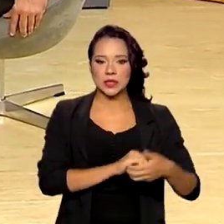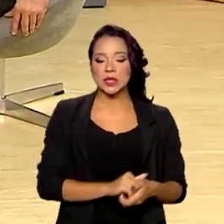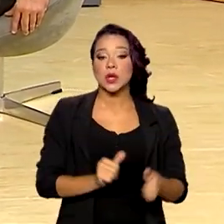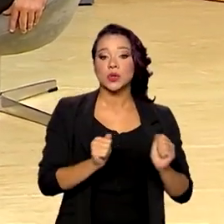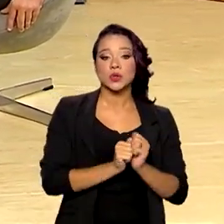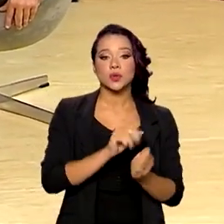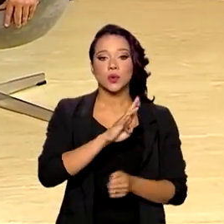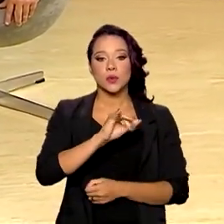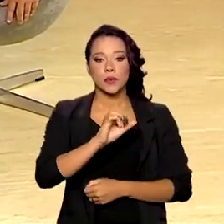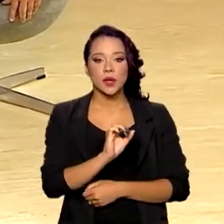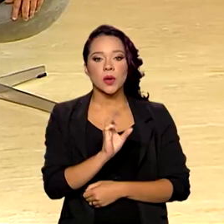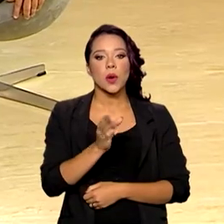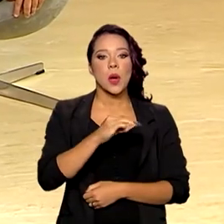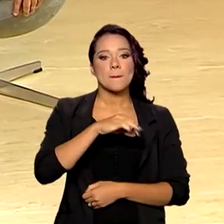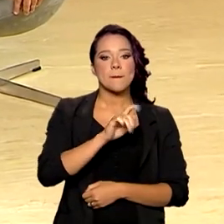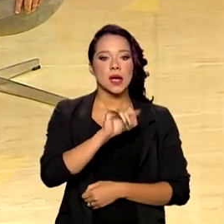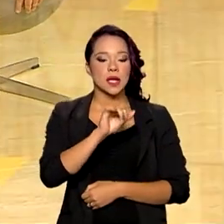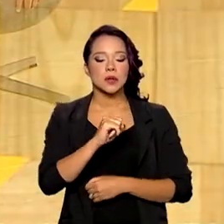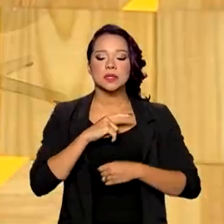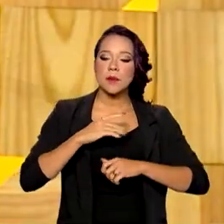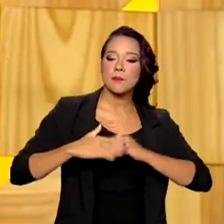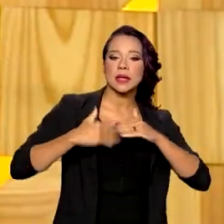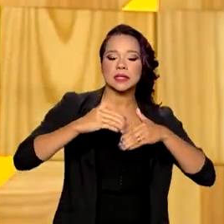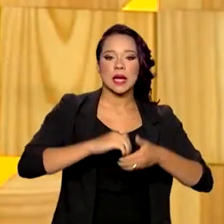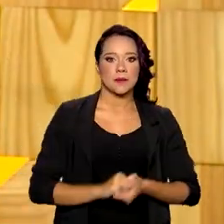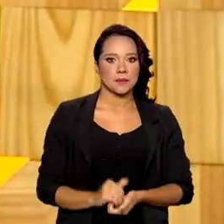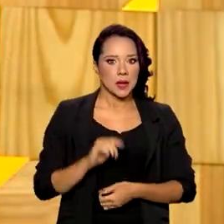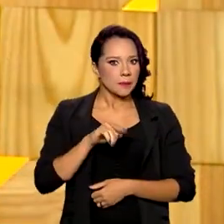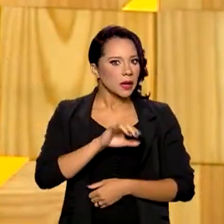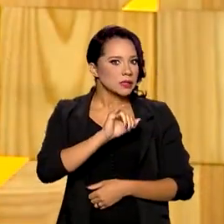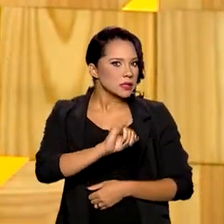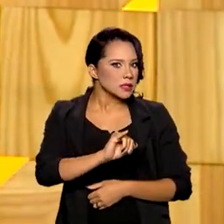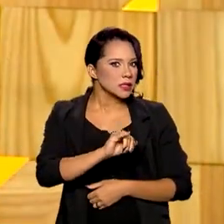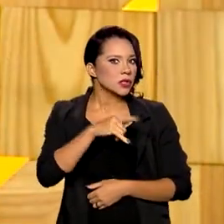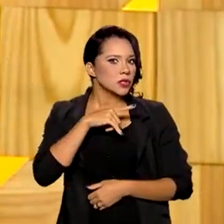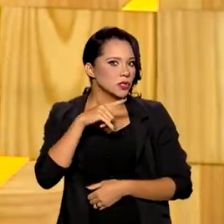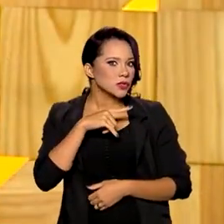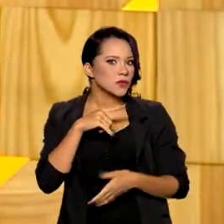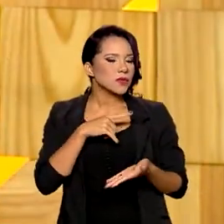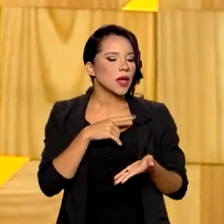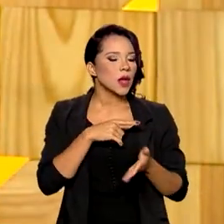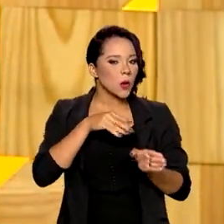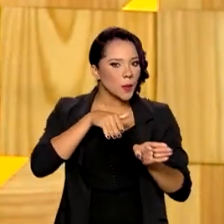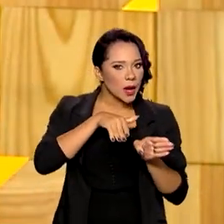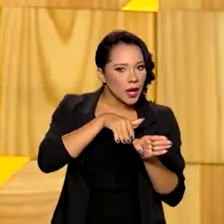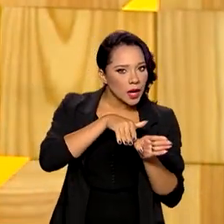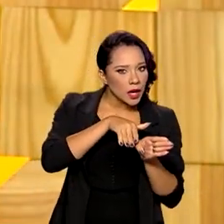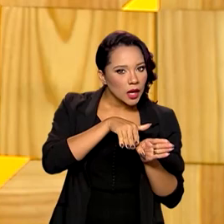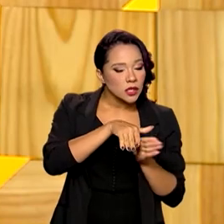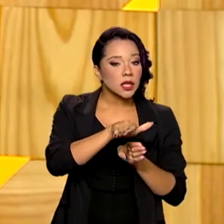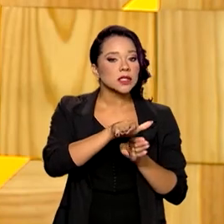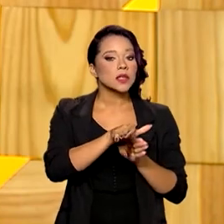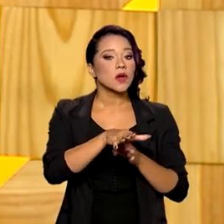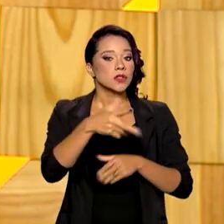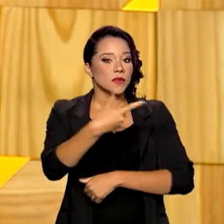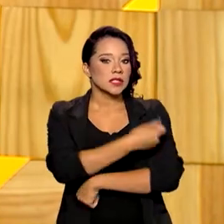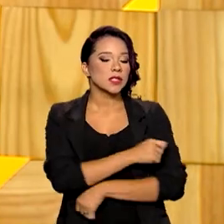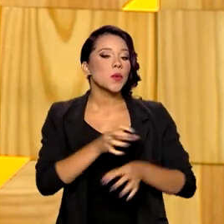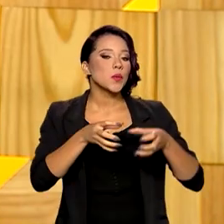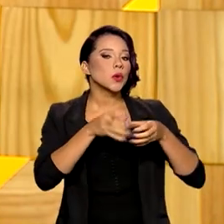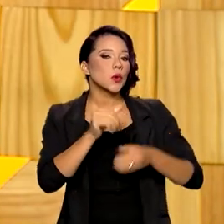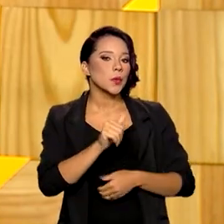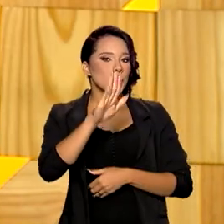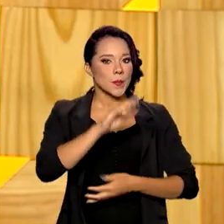biomanguinhos, tem capacidade de fazer escala. Mas isso é se houver uma indicação de vacinação para um grupo